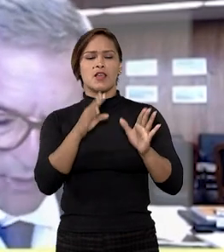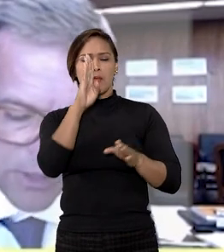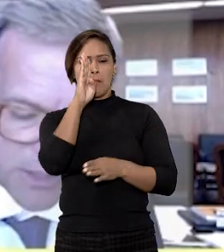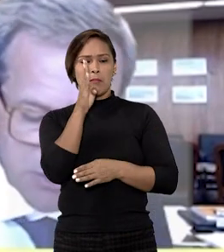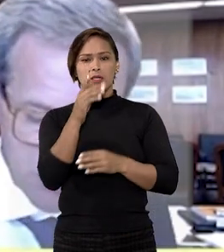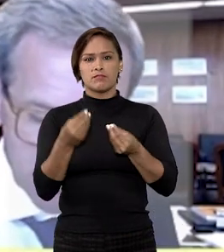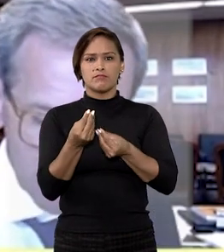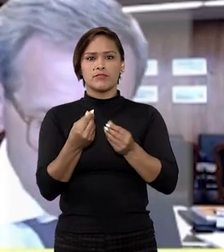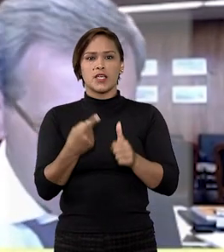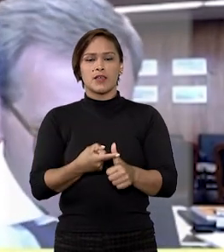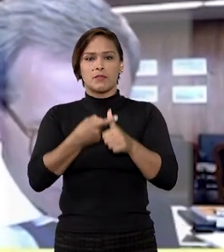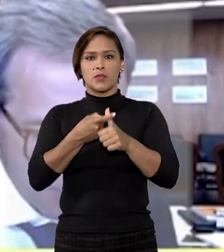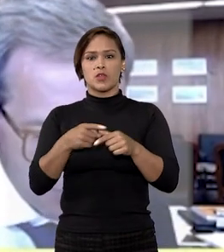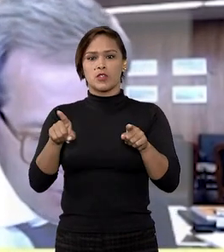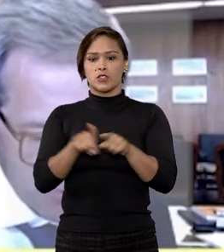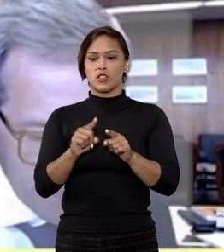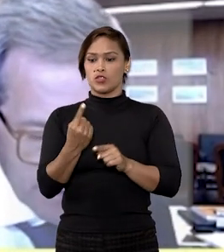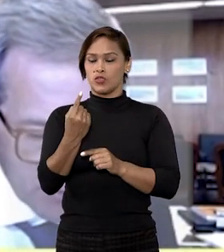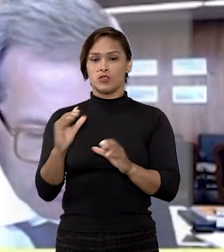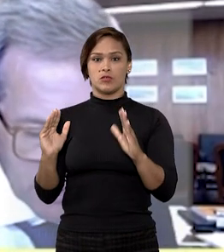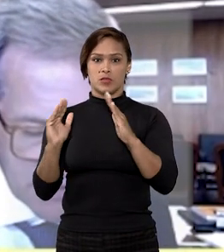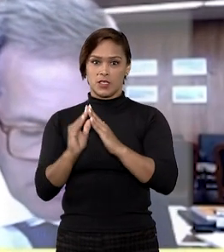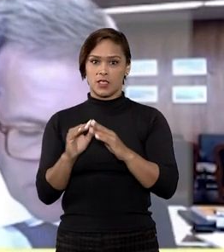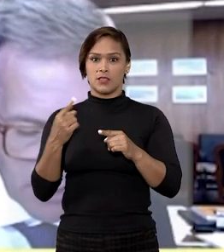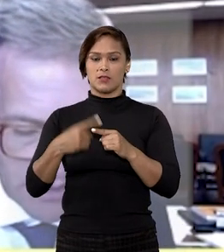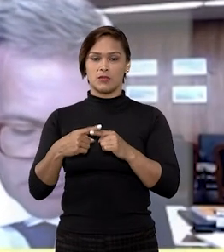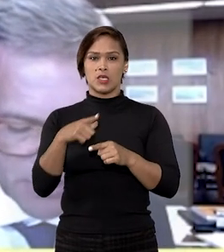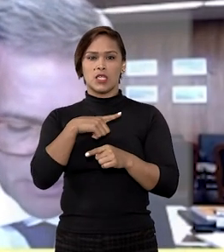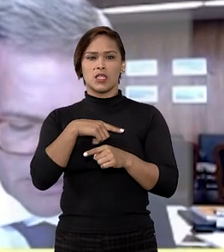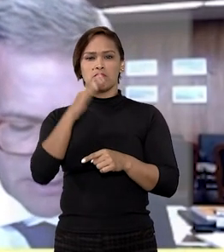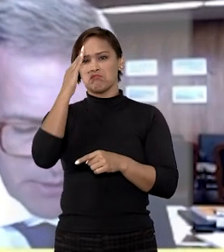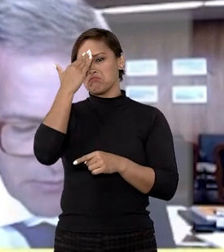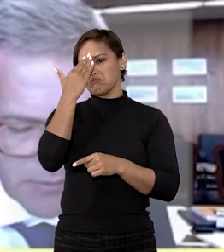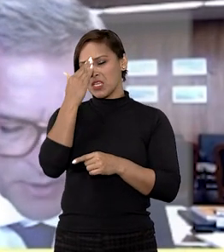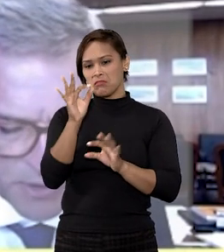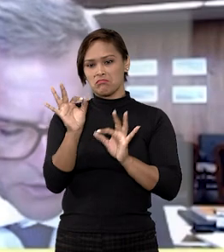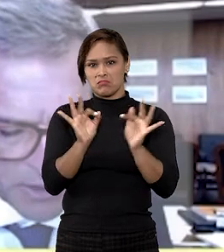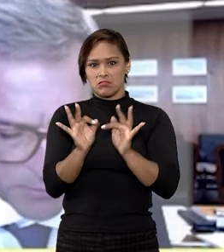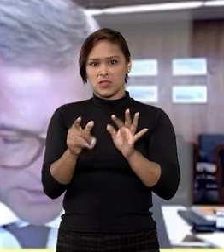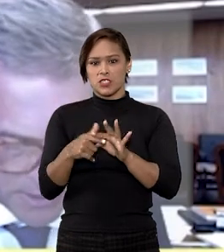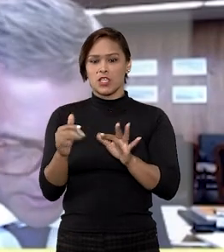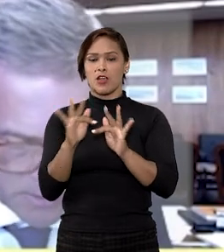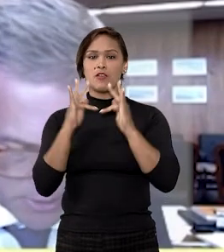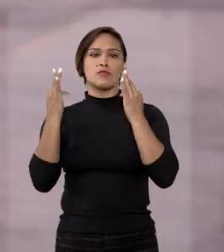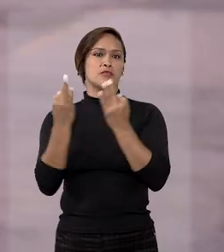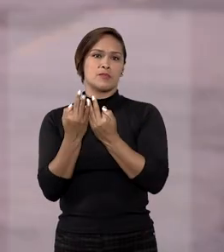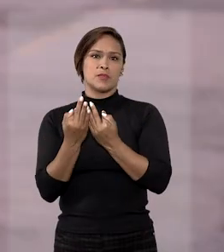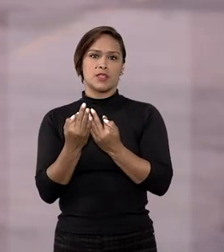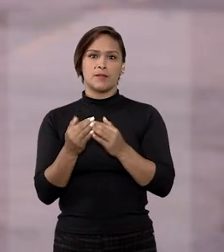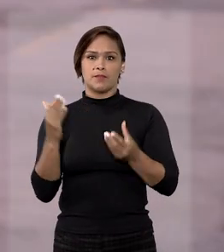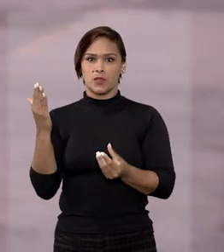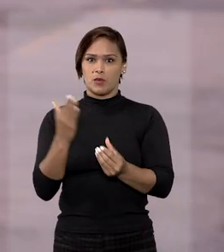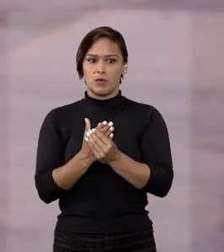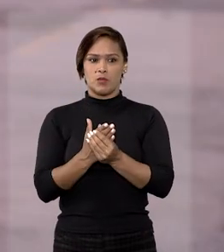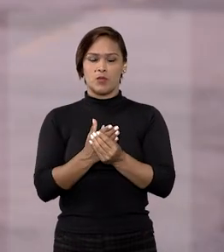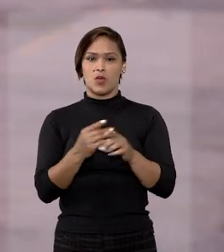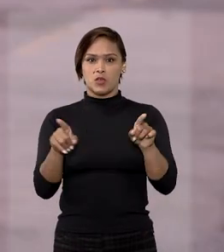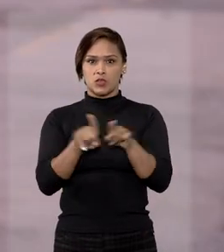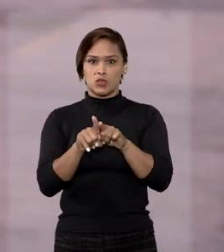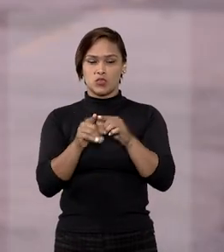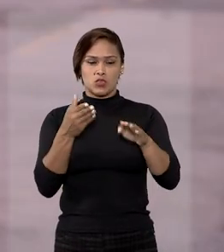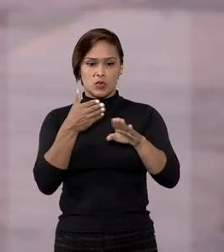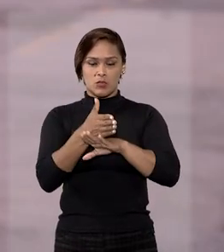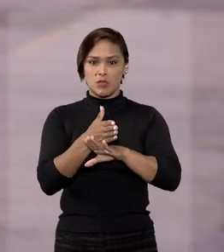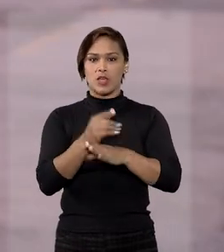reconhecer a empenhorabilidade de um imóvel por considerar não se tratar de bem de família. O processo de cumprimento de